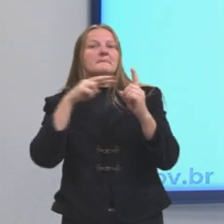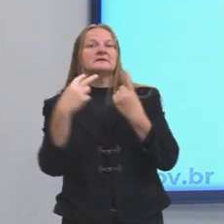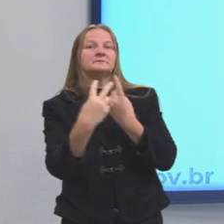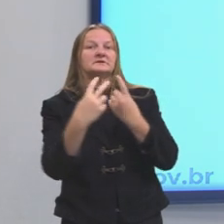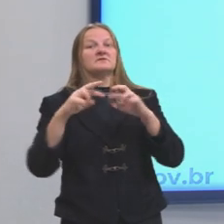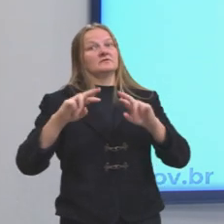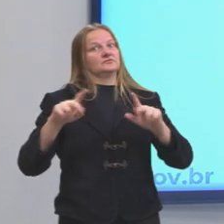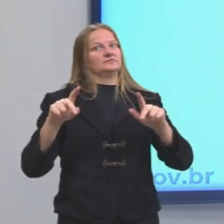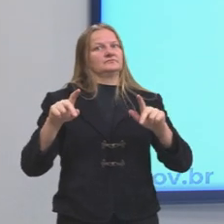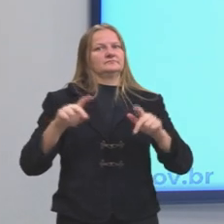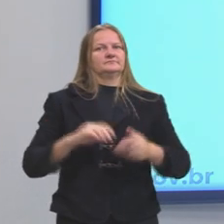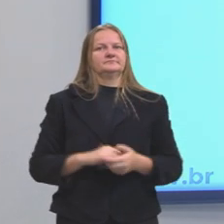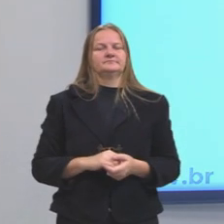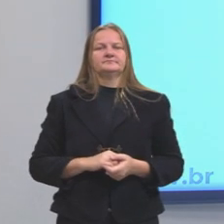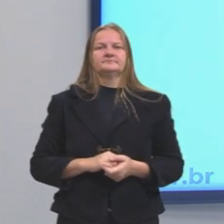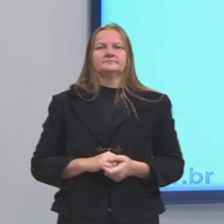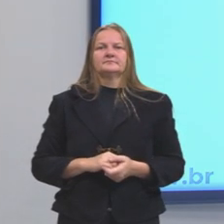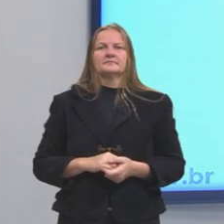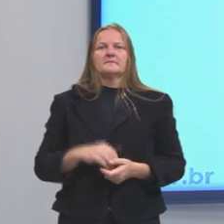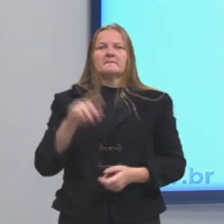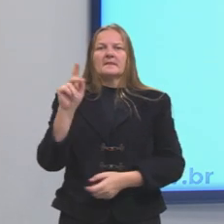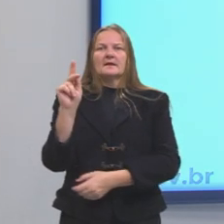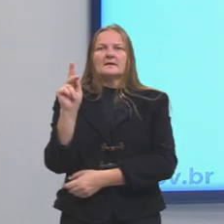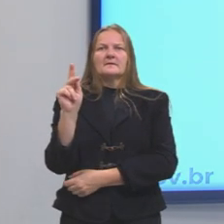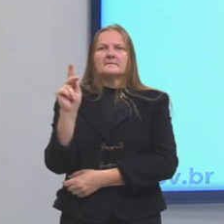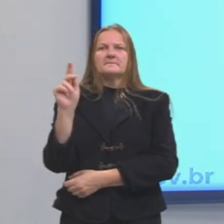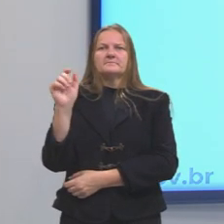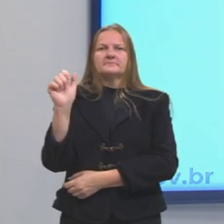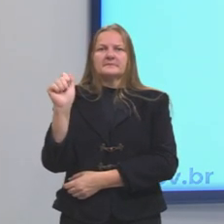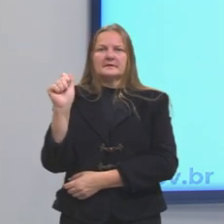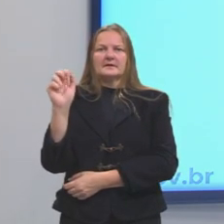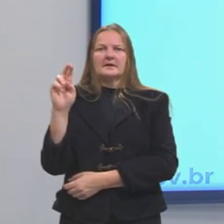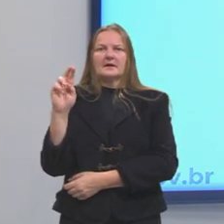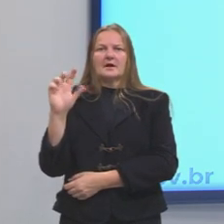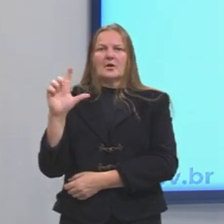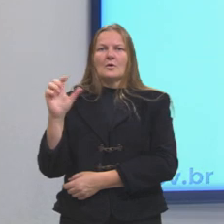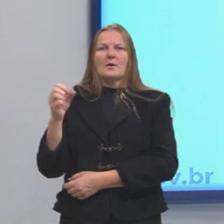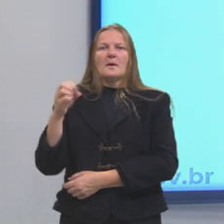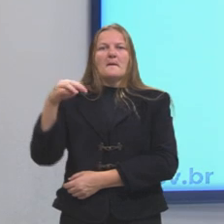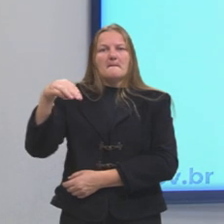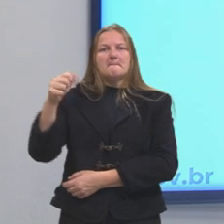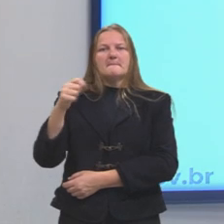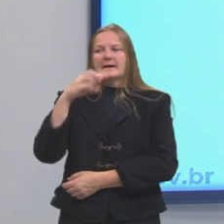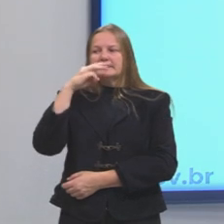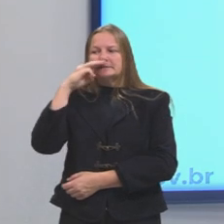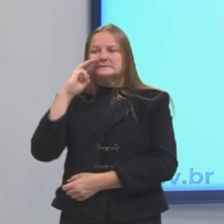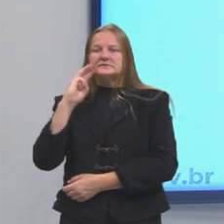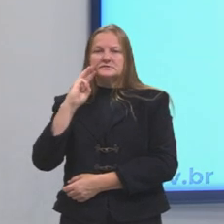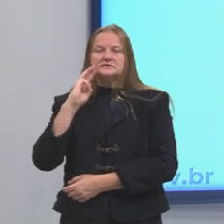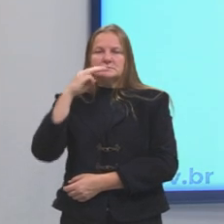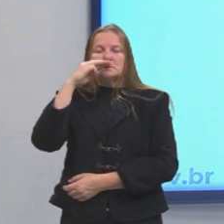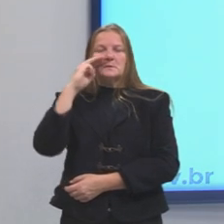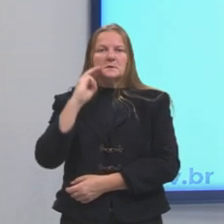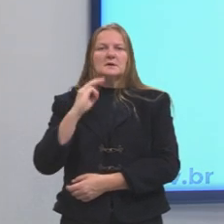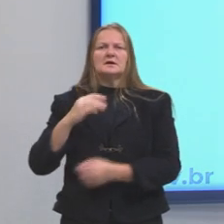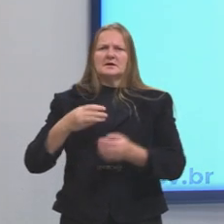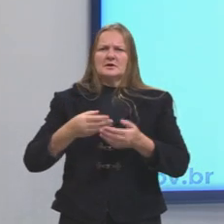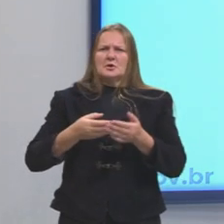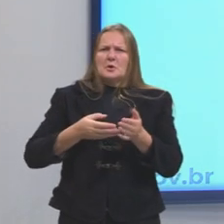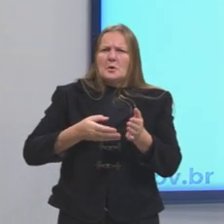Outra visão. O Karl Marx, alemão Karl Marx, nasce em 1818, falece em